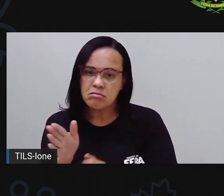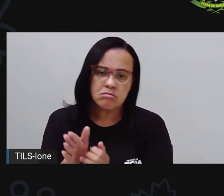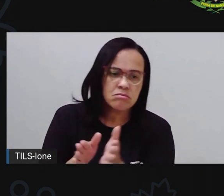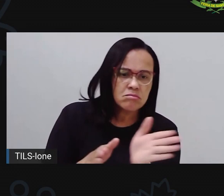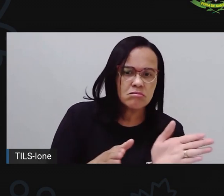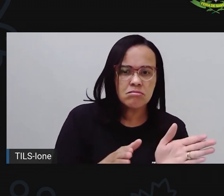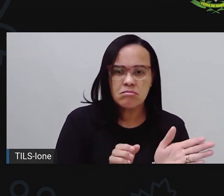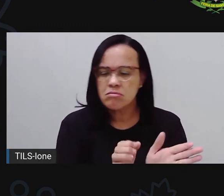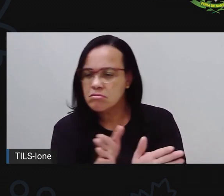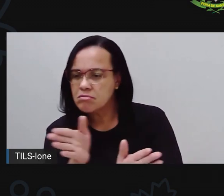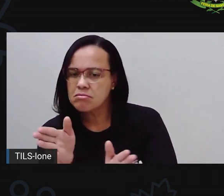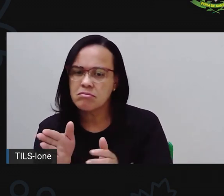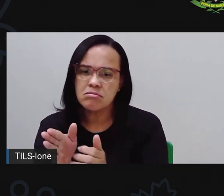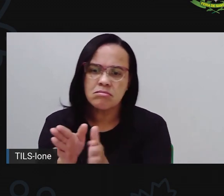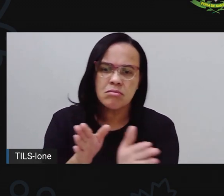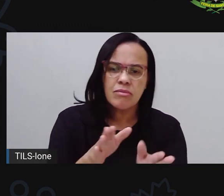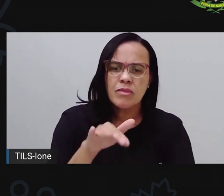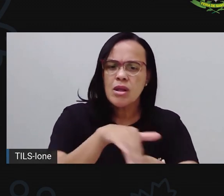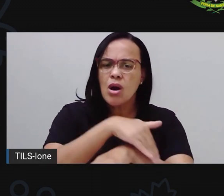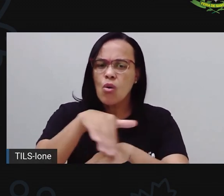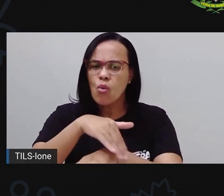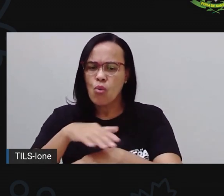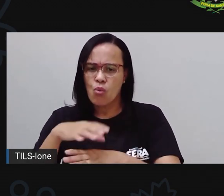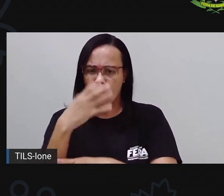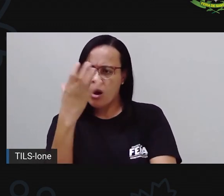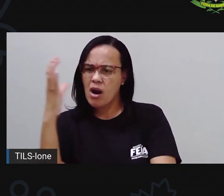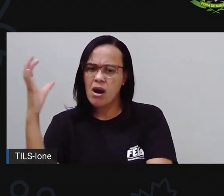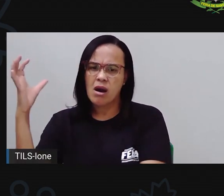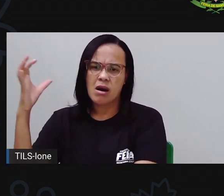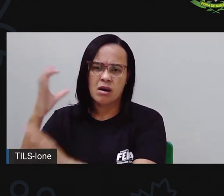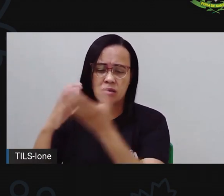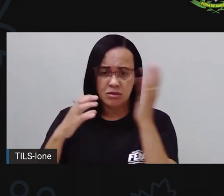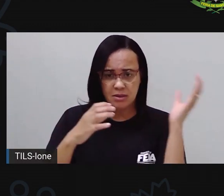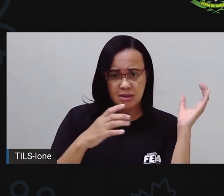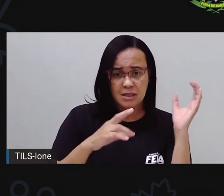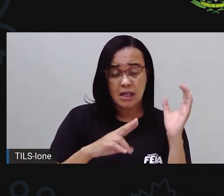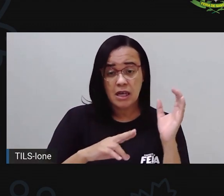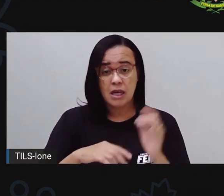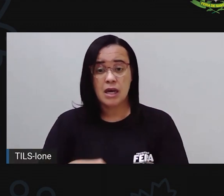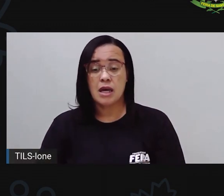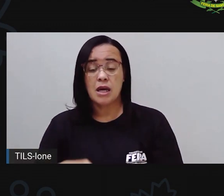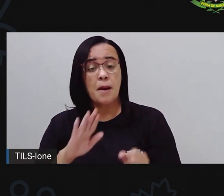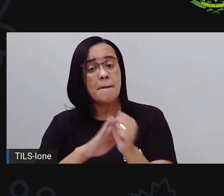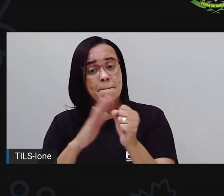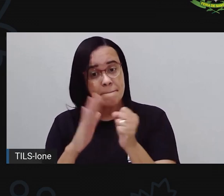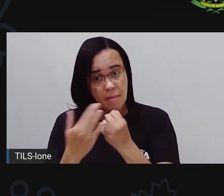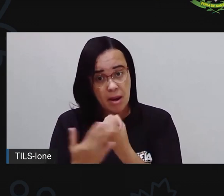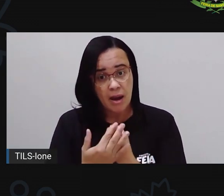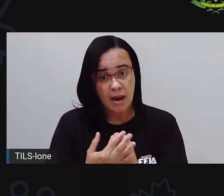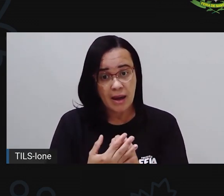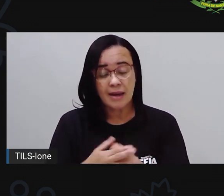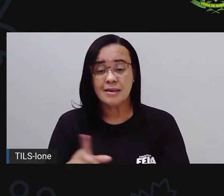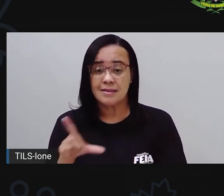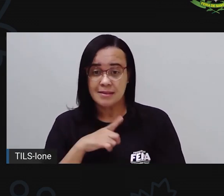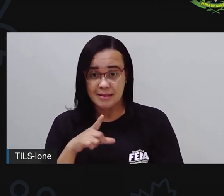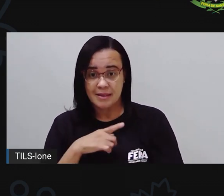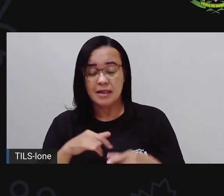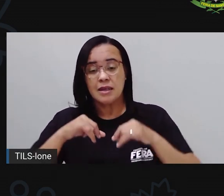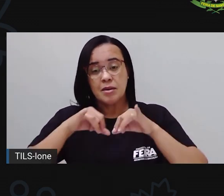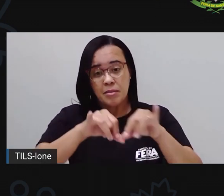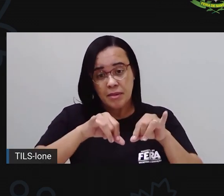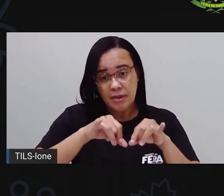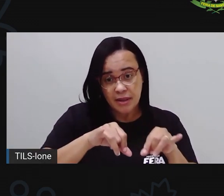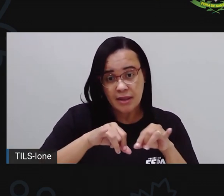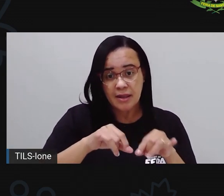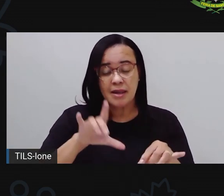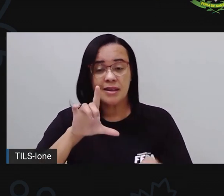Tem árvores nesse caminho, né? Tem mercearia, tem bar, tem o que nessa rua, né? Tem